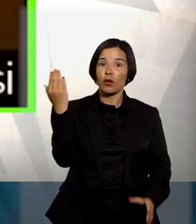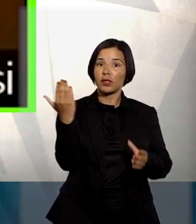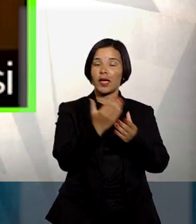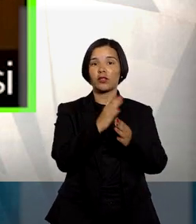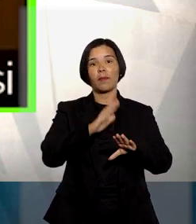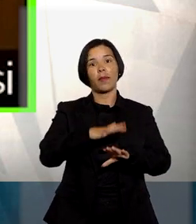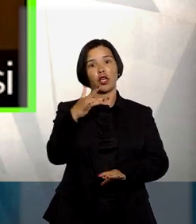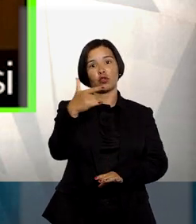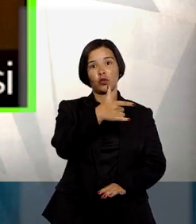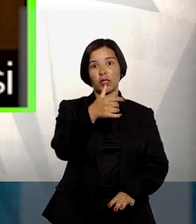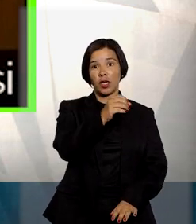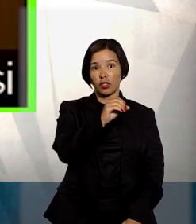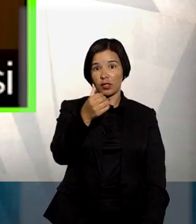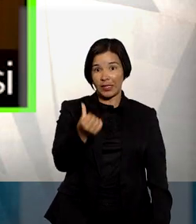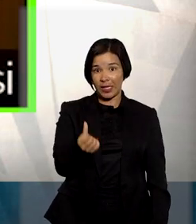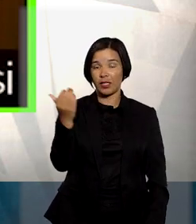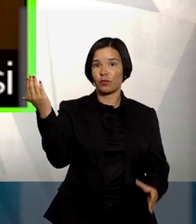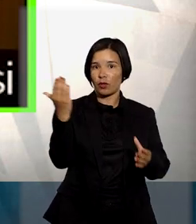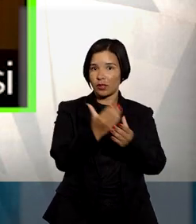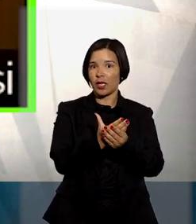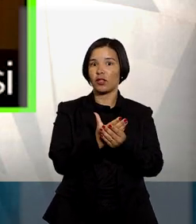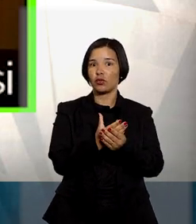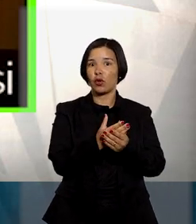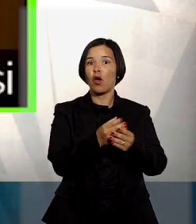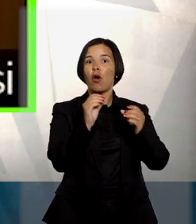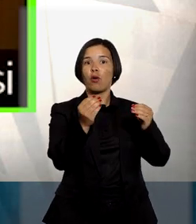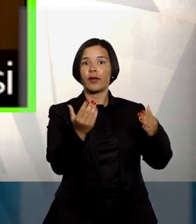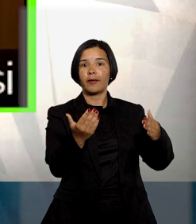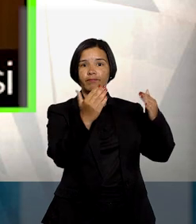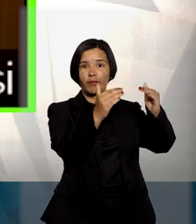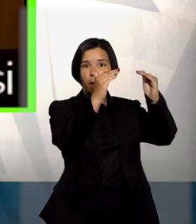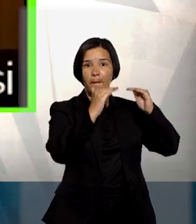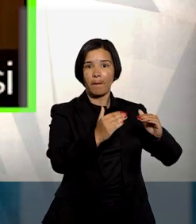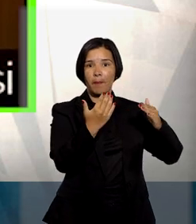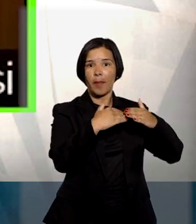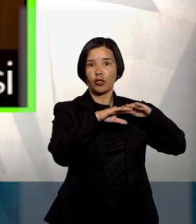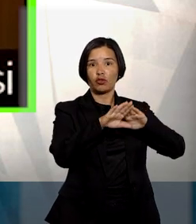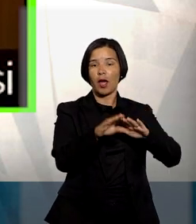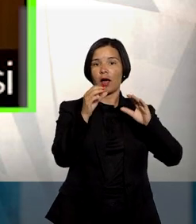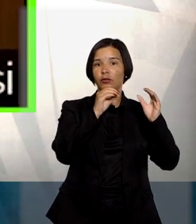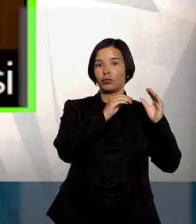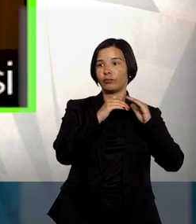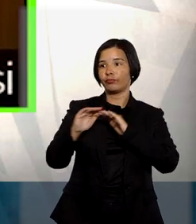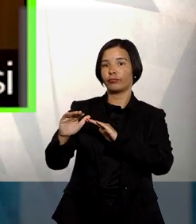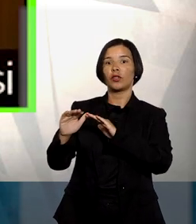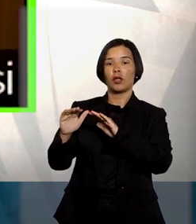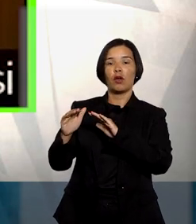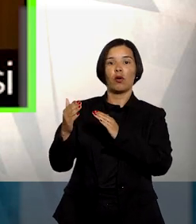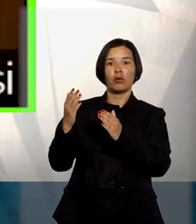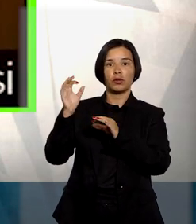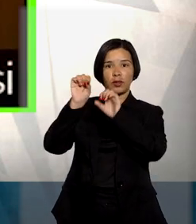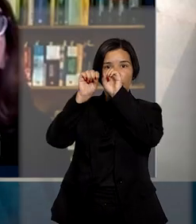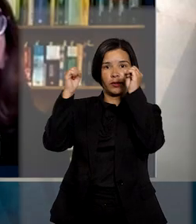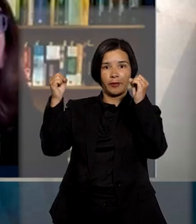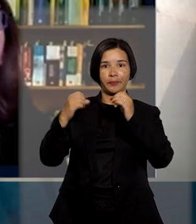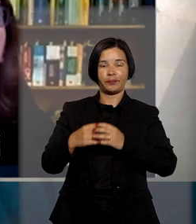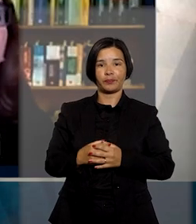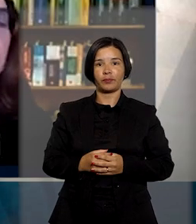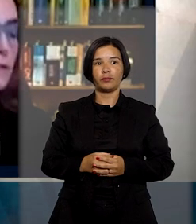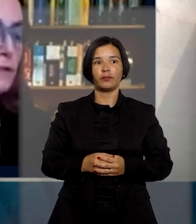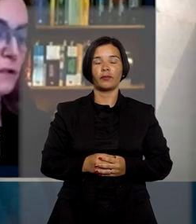Mais de 206 mil processos foram baixados aos tribunais de origem neste primeiro semestre.